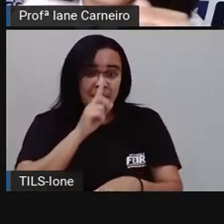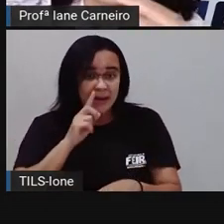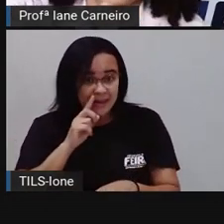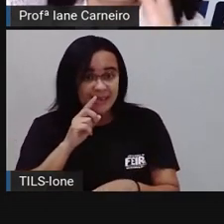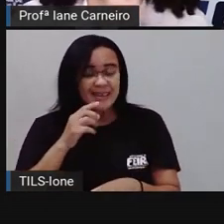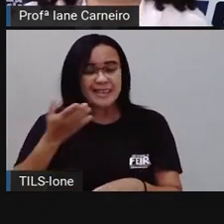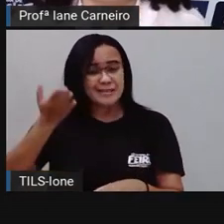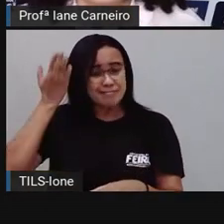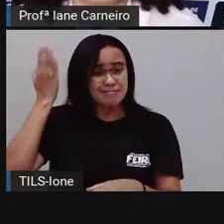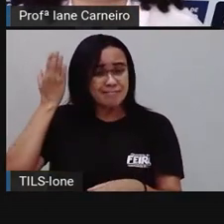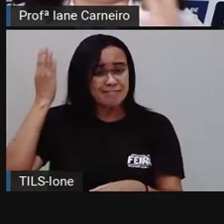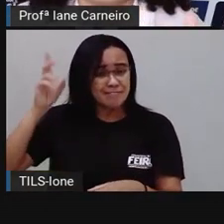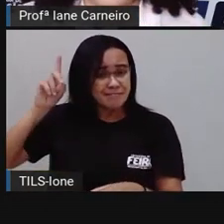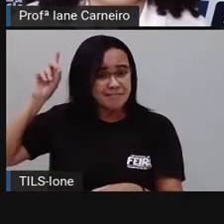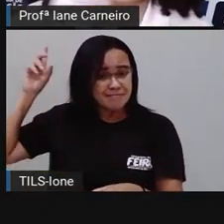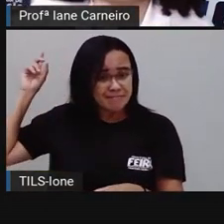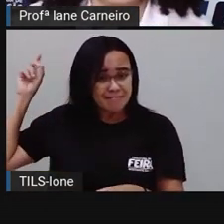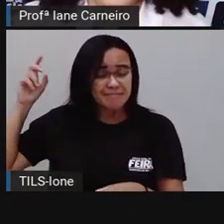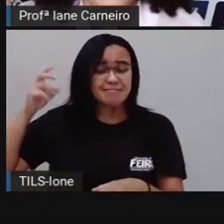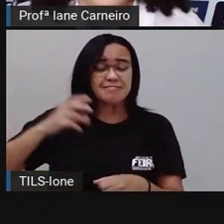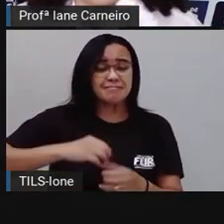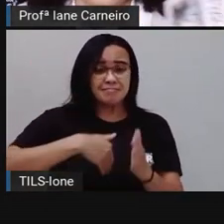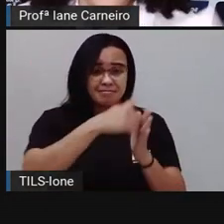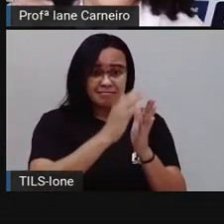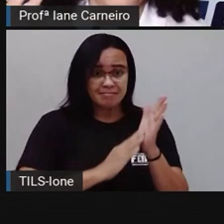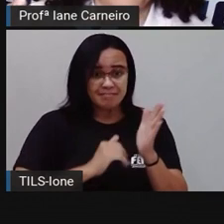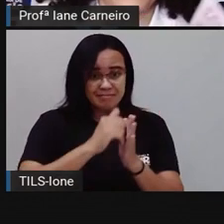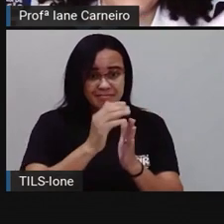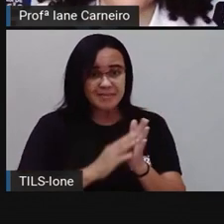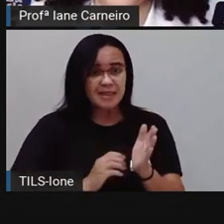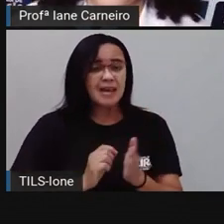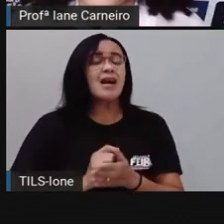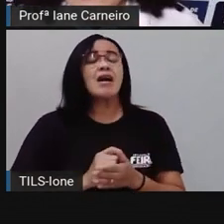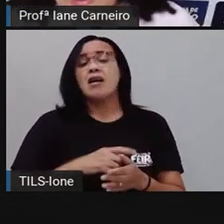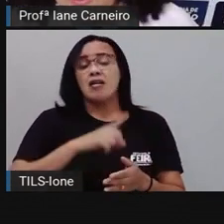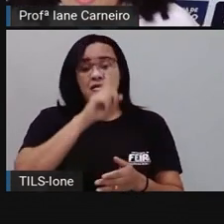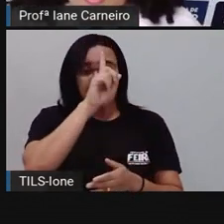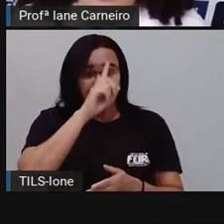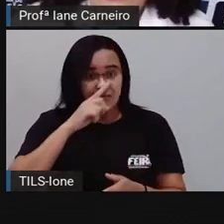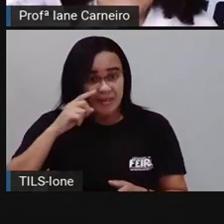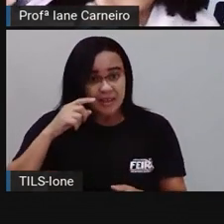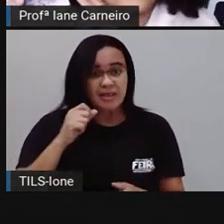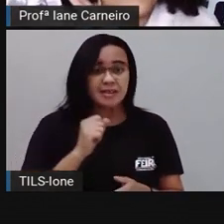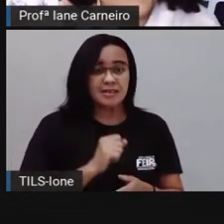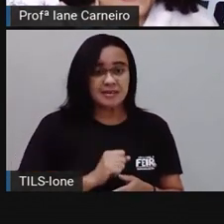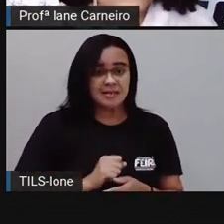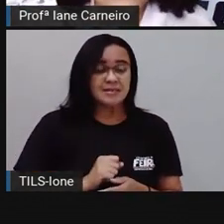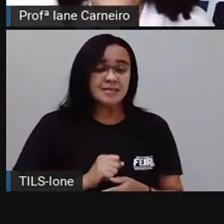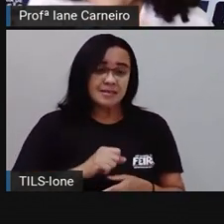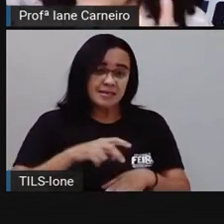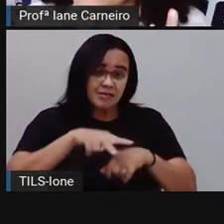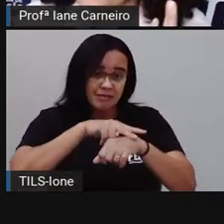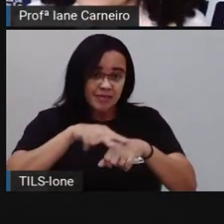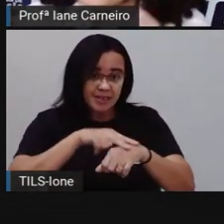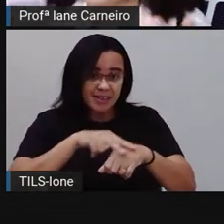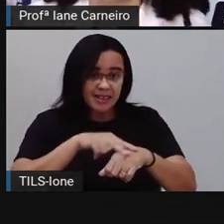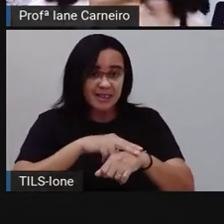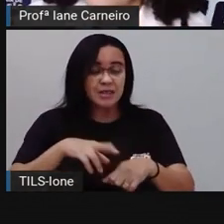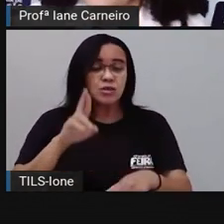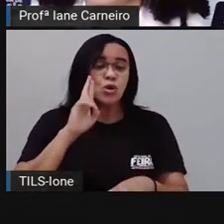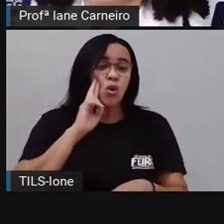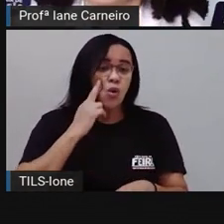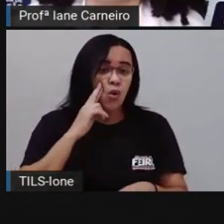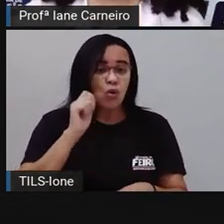capas com tintas verdes, bem clarinhas, verde, amarelo, rosa e azul. Atualmente, né? A gente não precisa mais